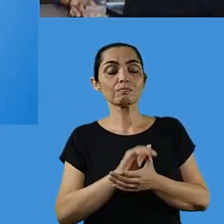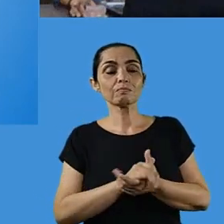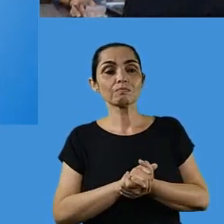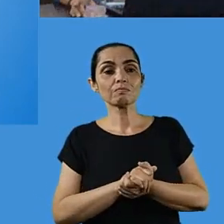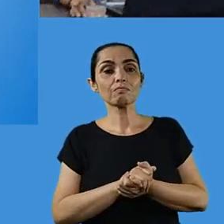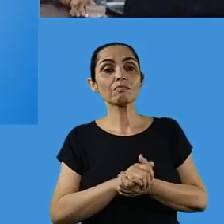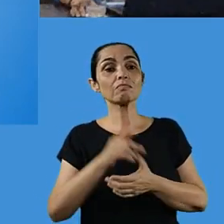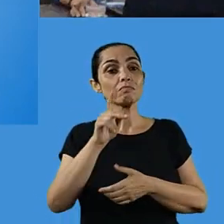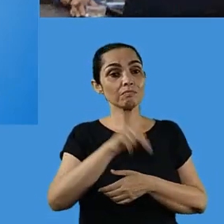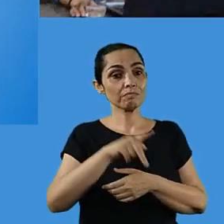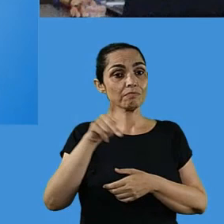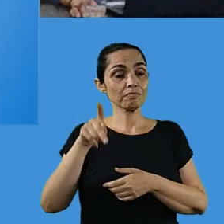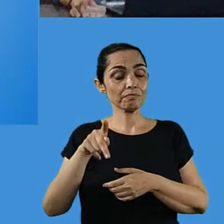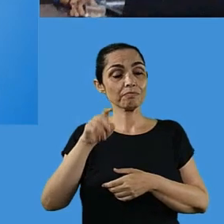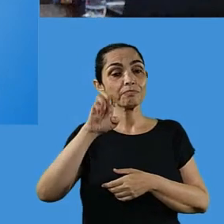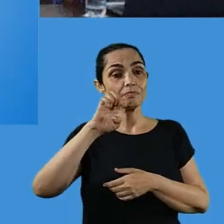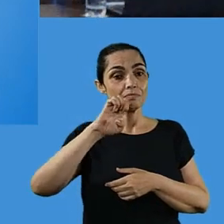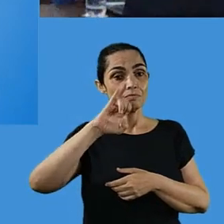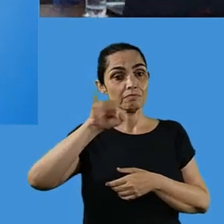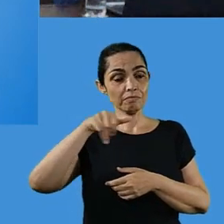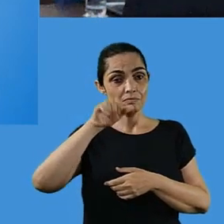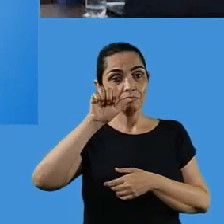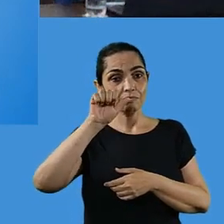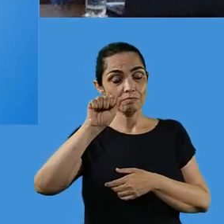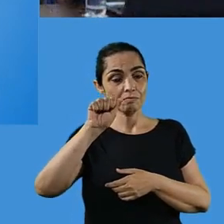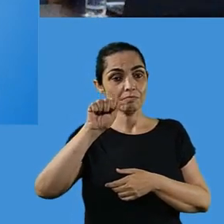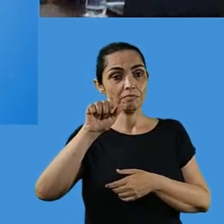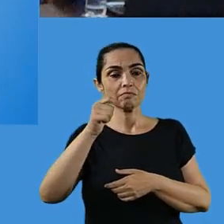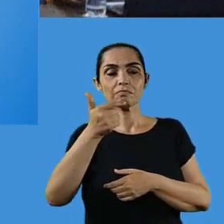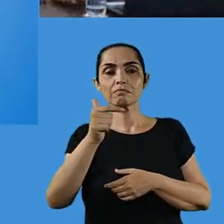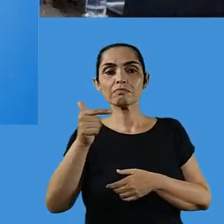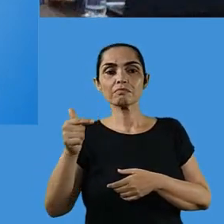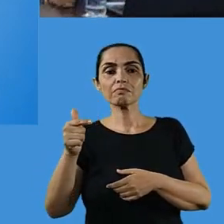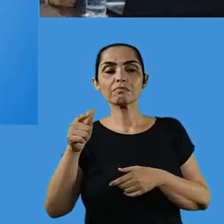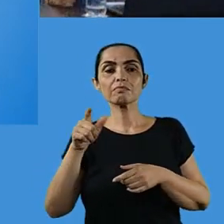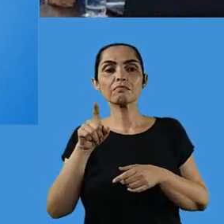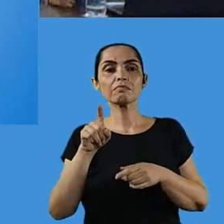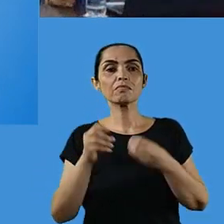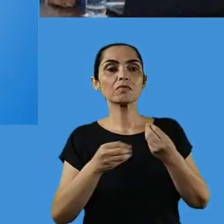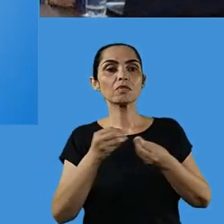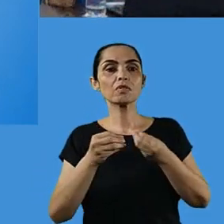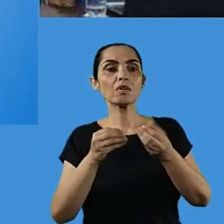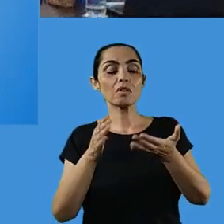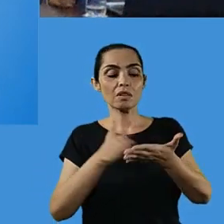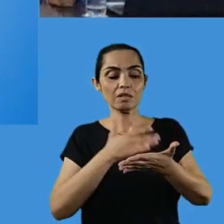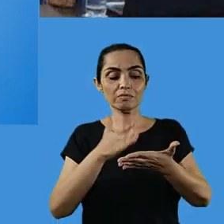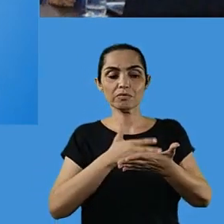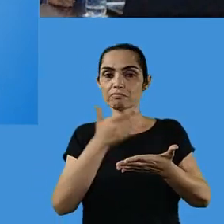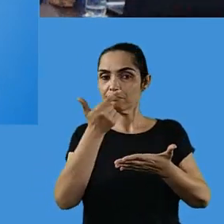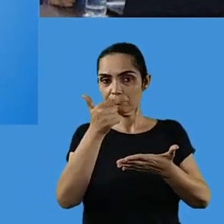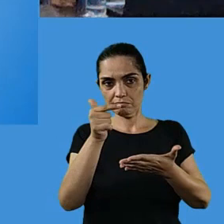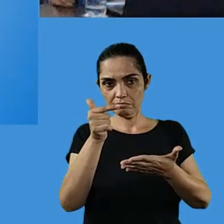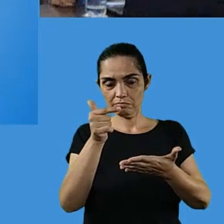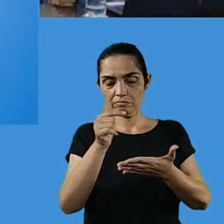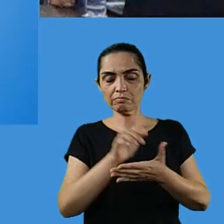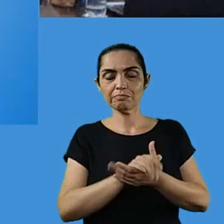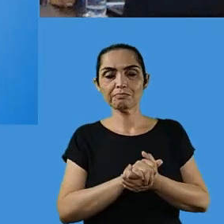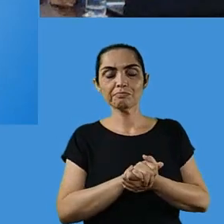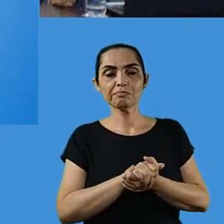Bom, os professores da EJA, eles não têm, a EJA não tem livro didático, sabemos disso.